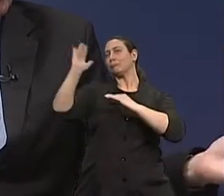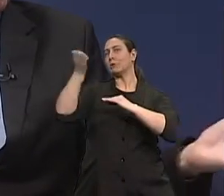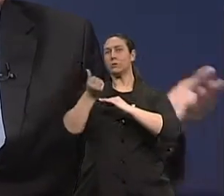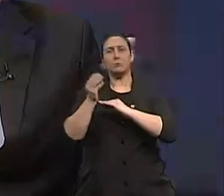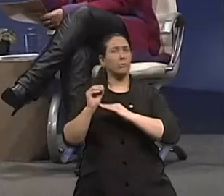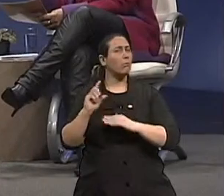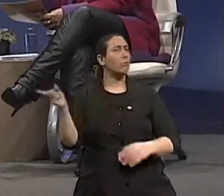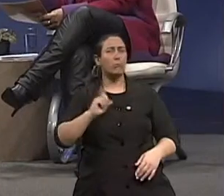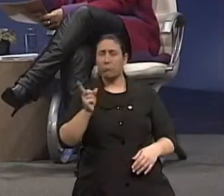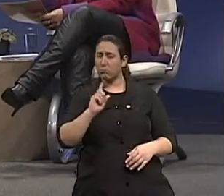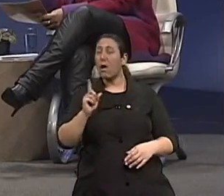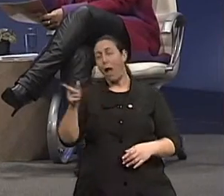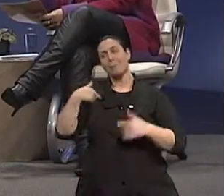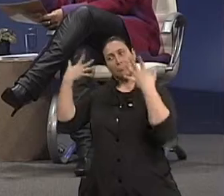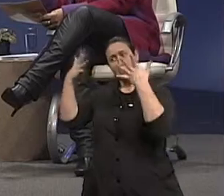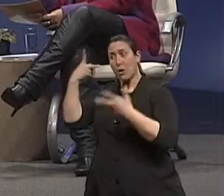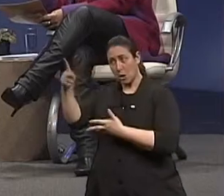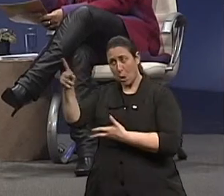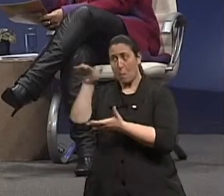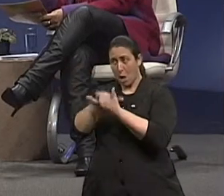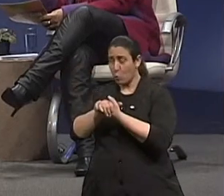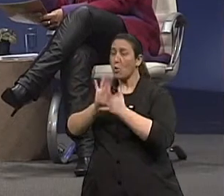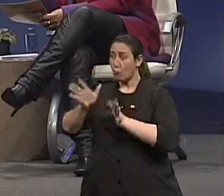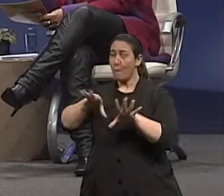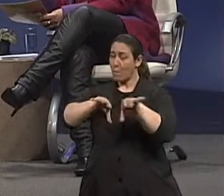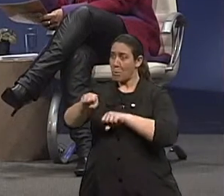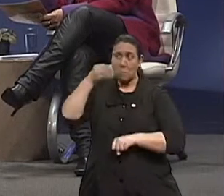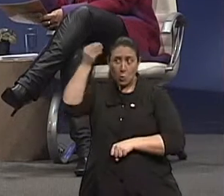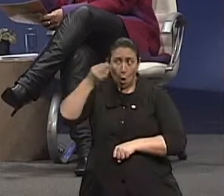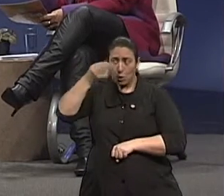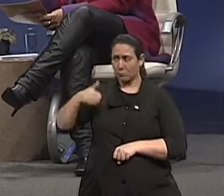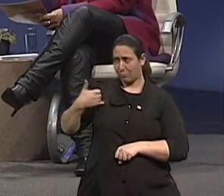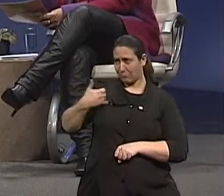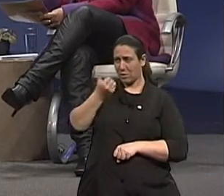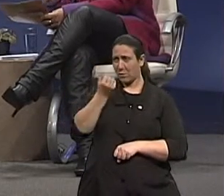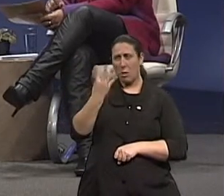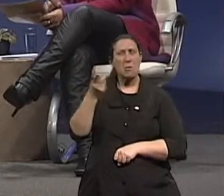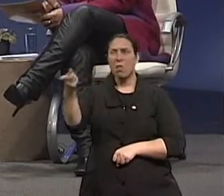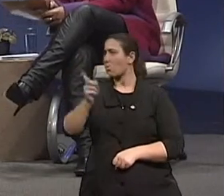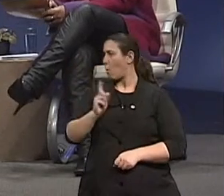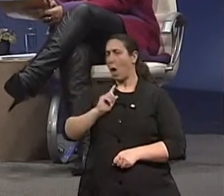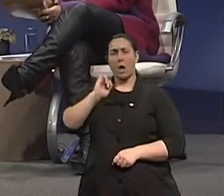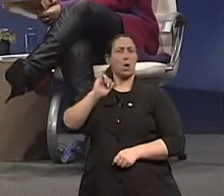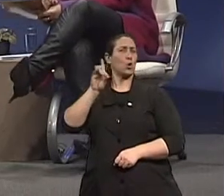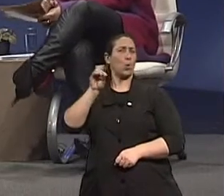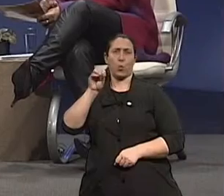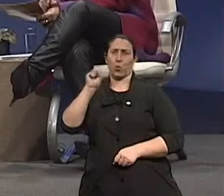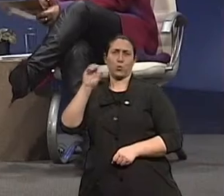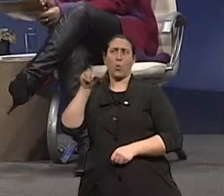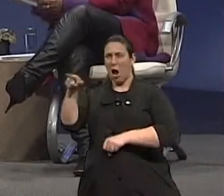esposo pela formatura de psicologia com 64, mas o teu marido não é um idoso. Ah, perfeito. Viu, querido?